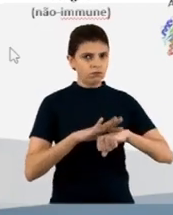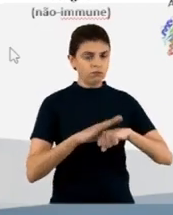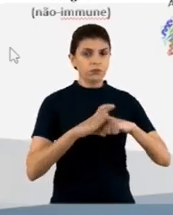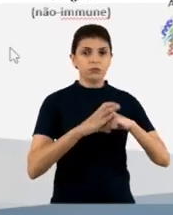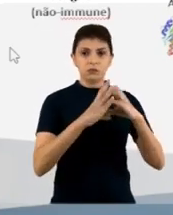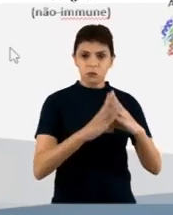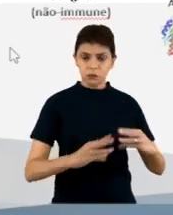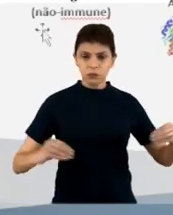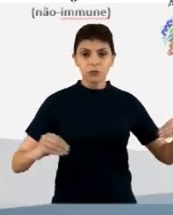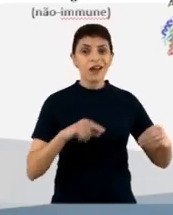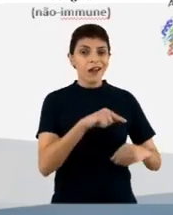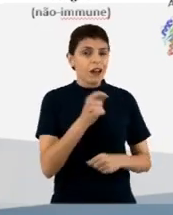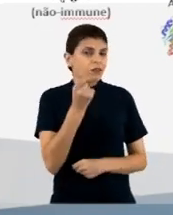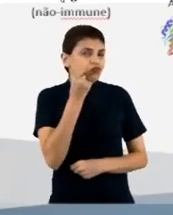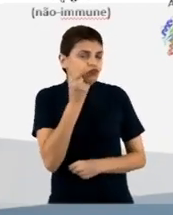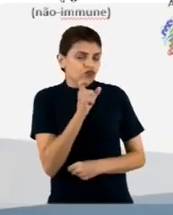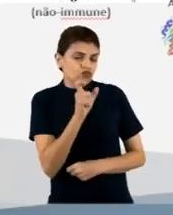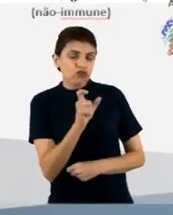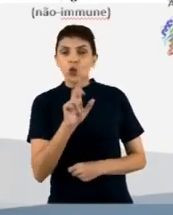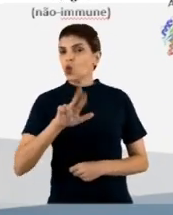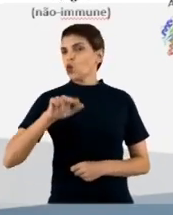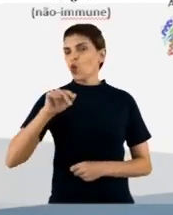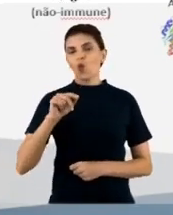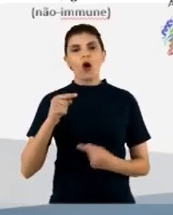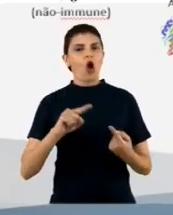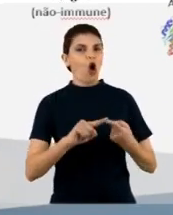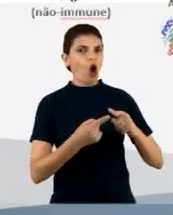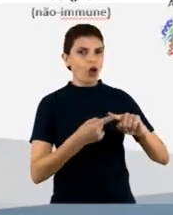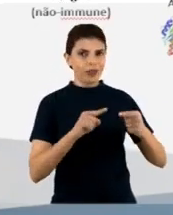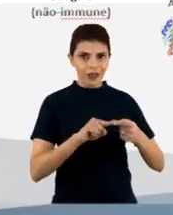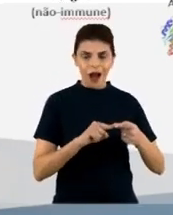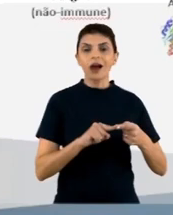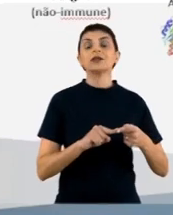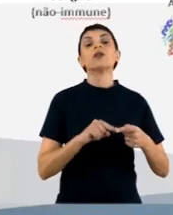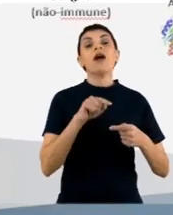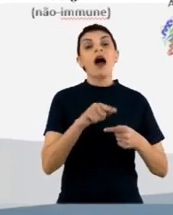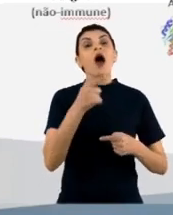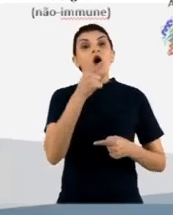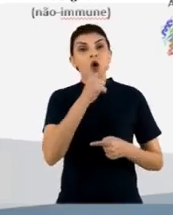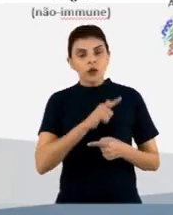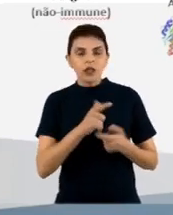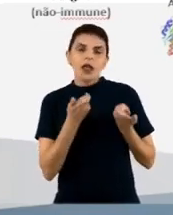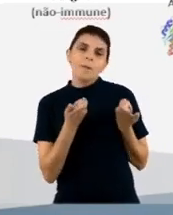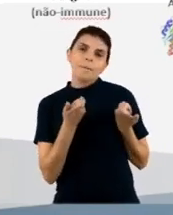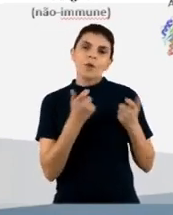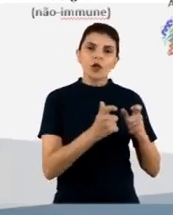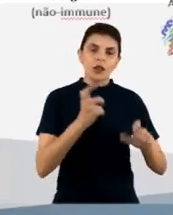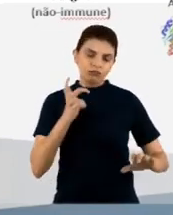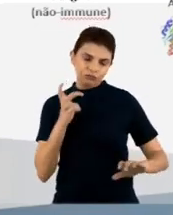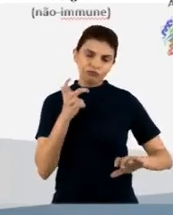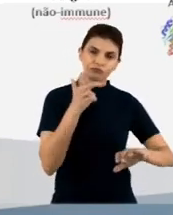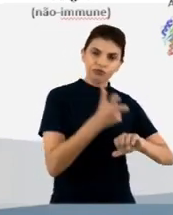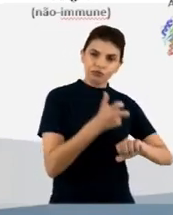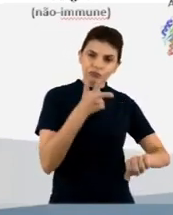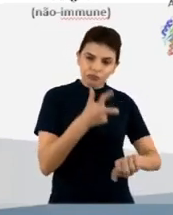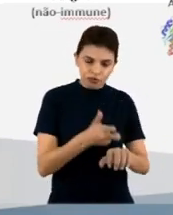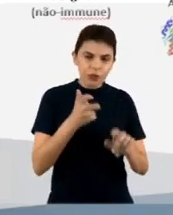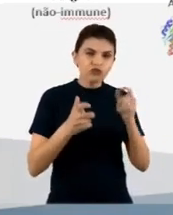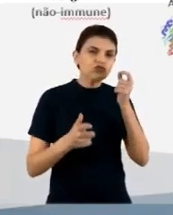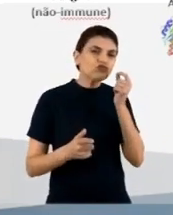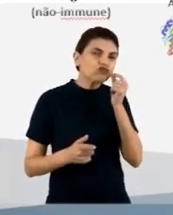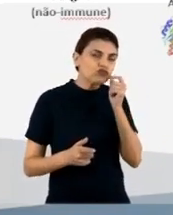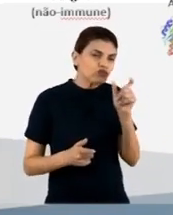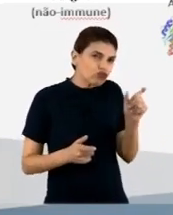nunca entrou em contato com aquele antígeno. E a partir daí, então, nós iniciamos as imunizações, que no nosso caso, nós